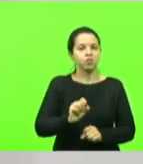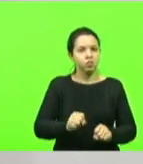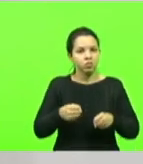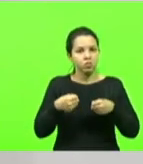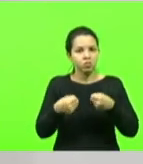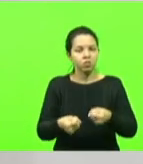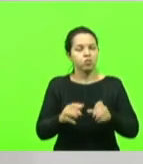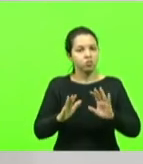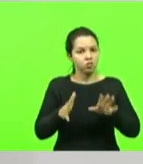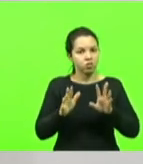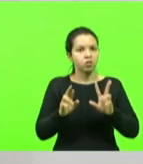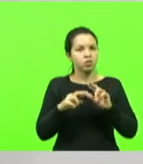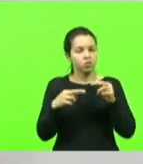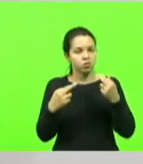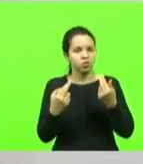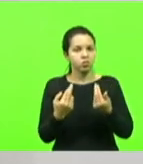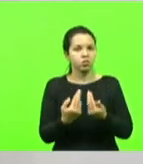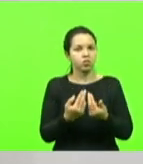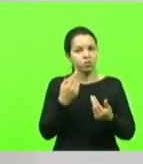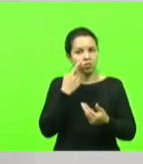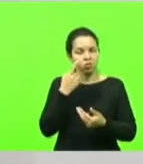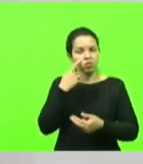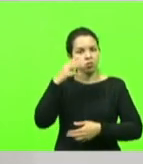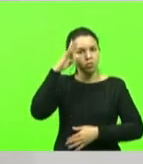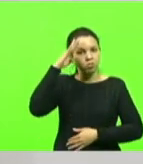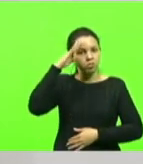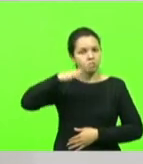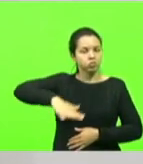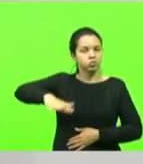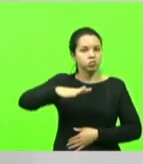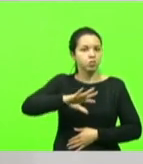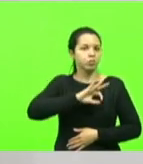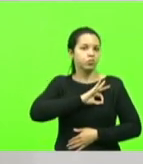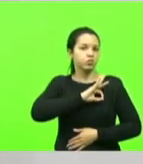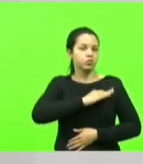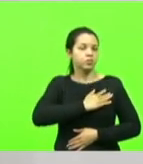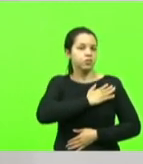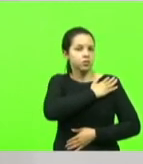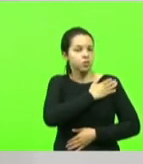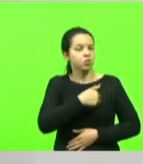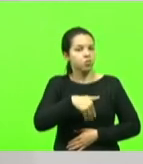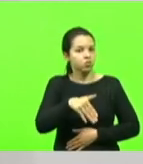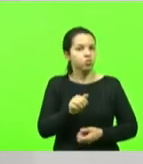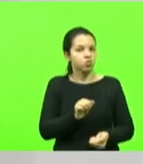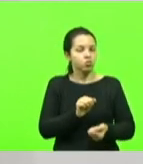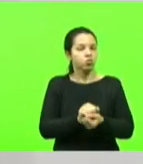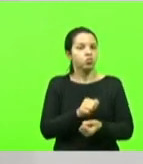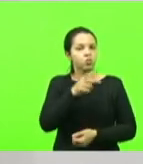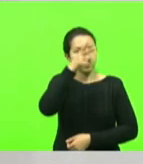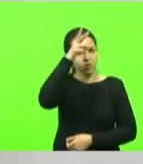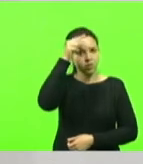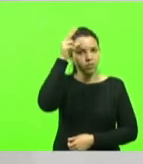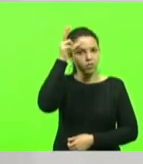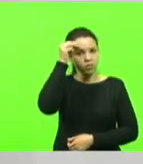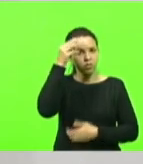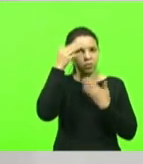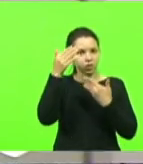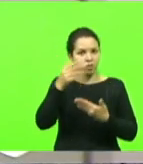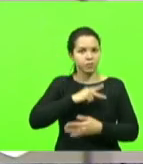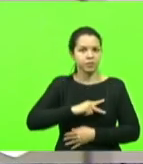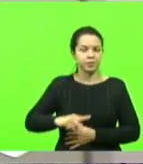audiência com o comandante-geral da Polícia Militar. Estaremos juntos aí, prefeito Douglas. Obrigado, presidente.